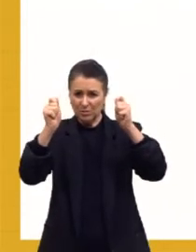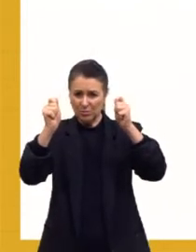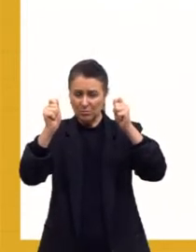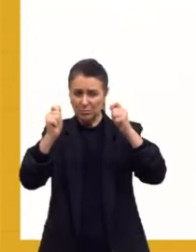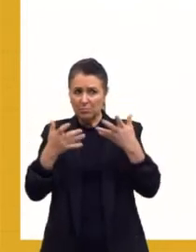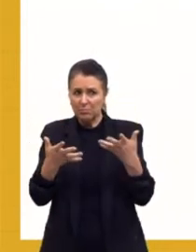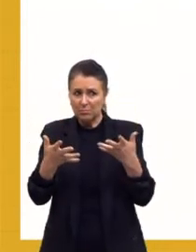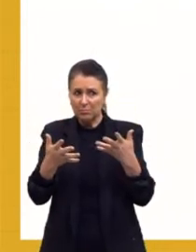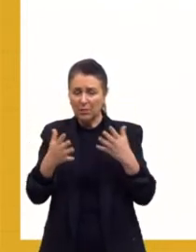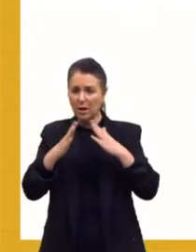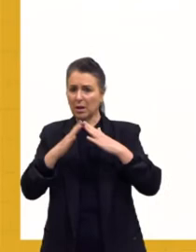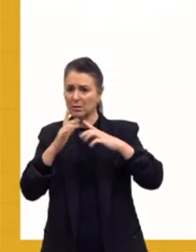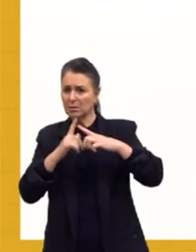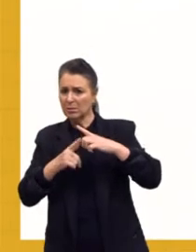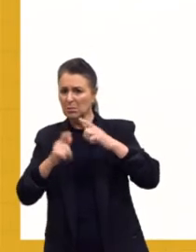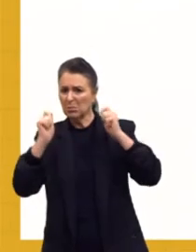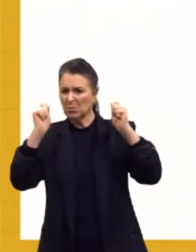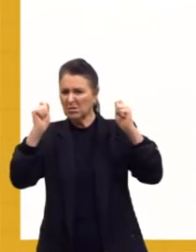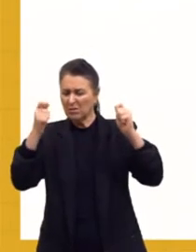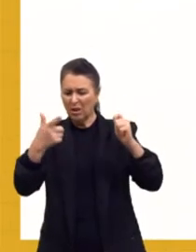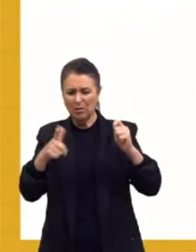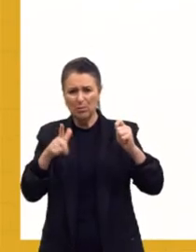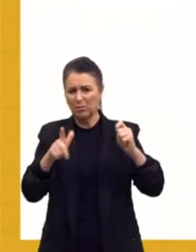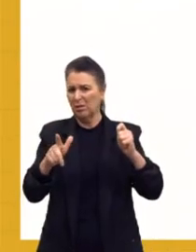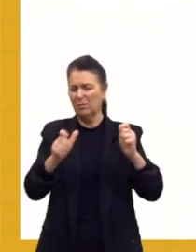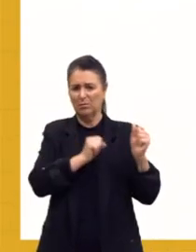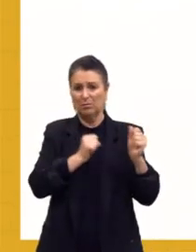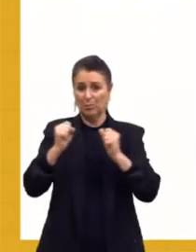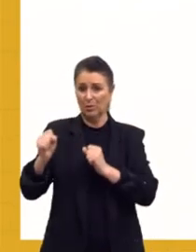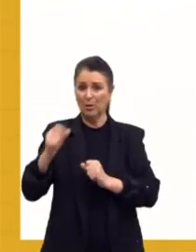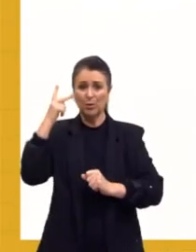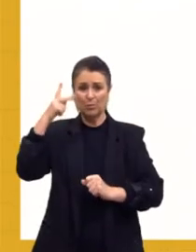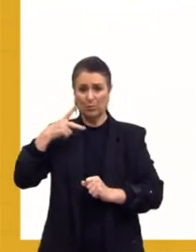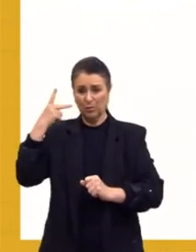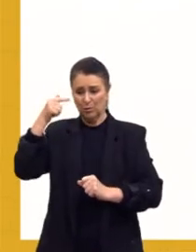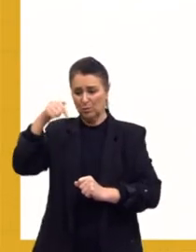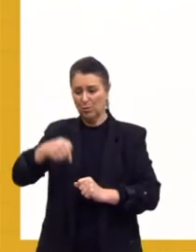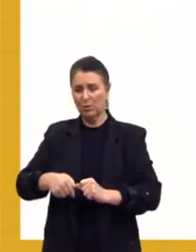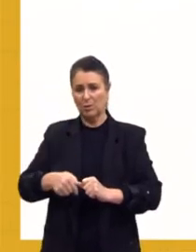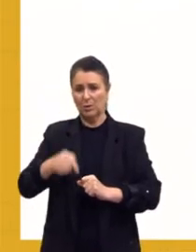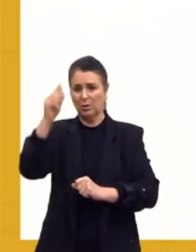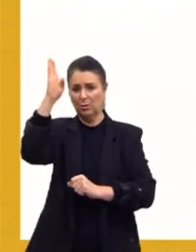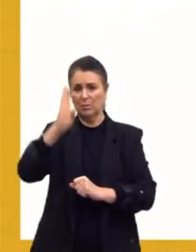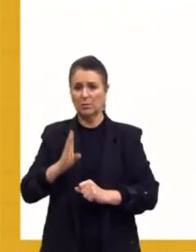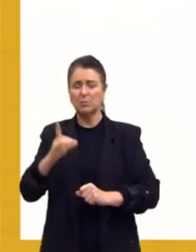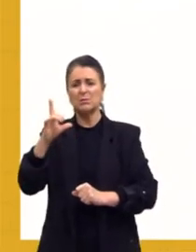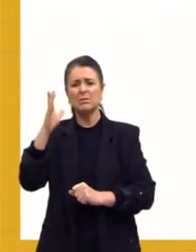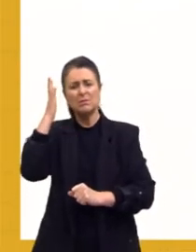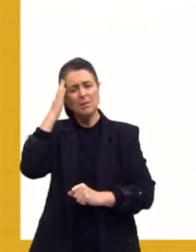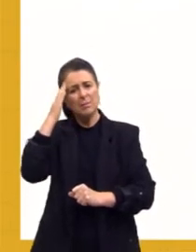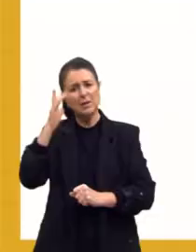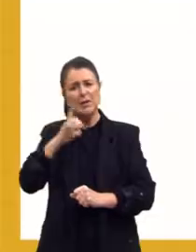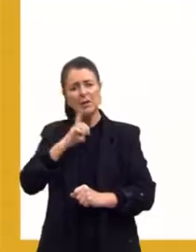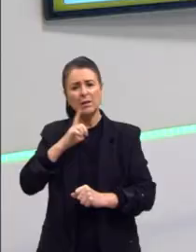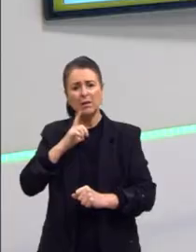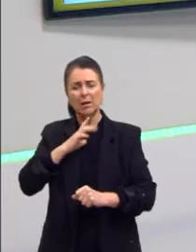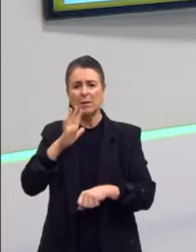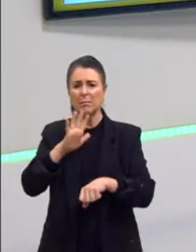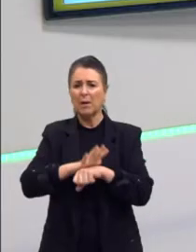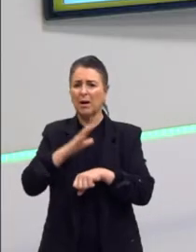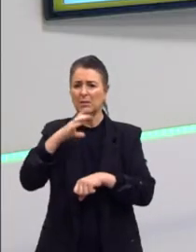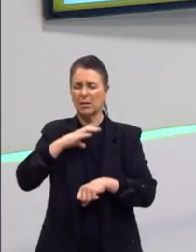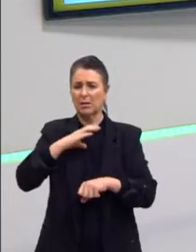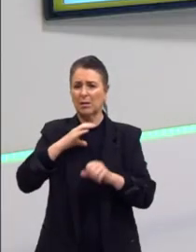igrejas protestantes, elas não têm tanto poder político assim aqui no Brasil. A gente sabe que tem um peso maior do catolicismo